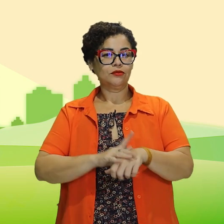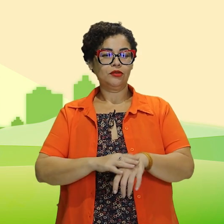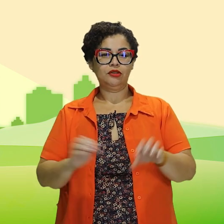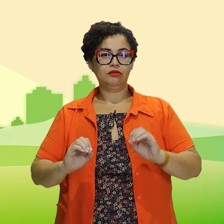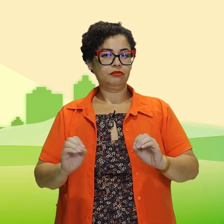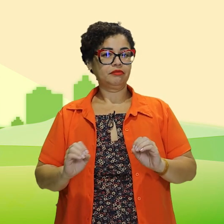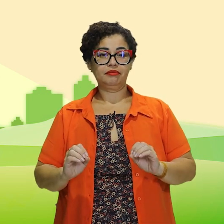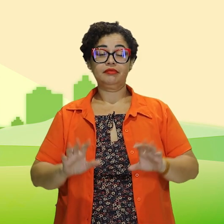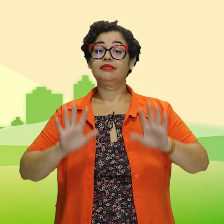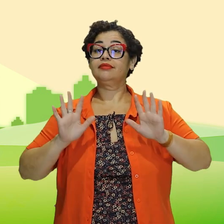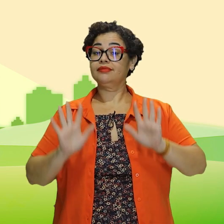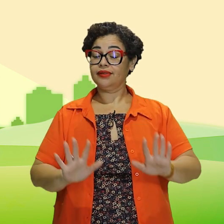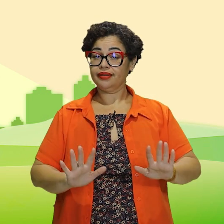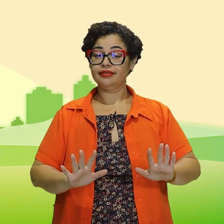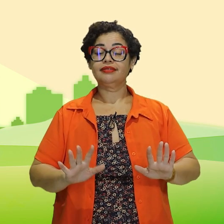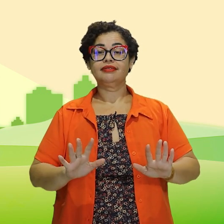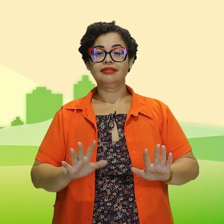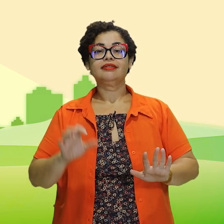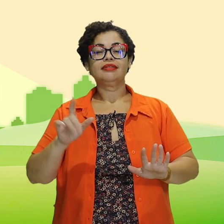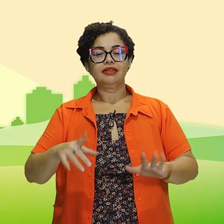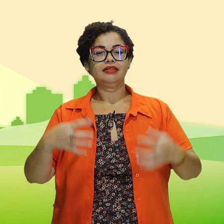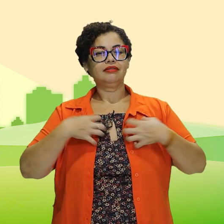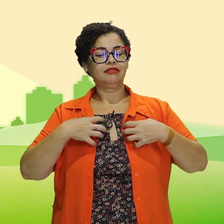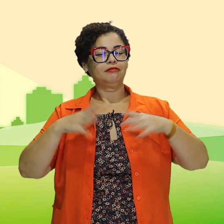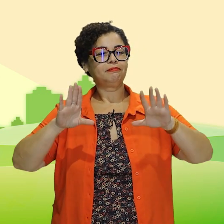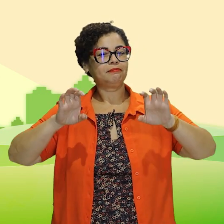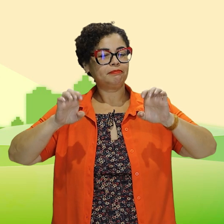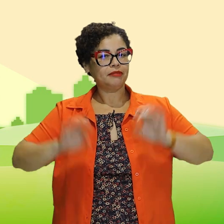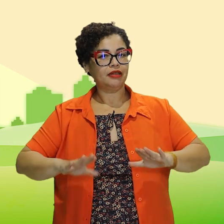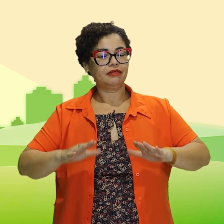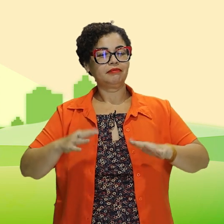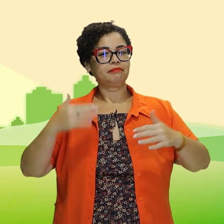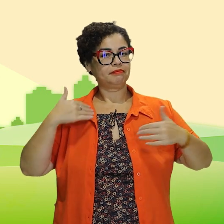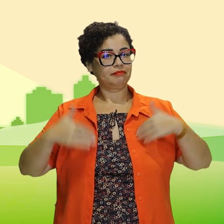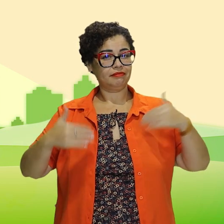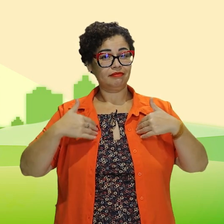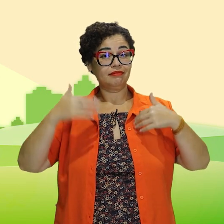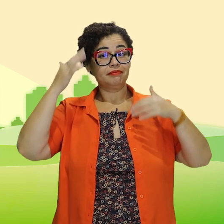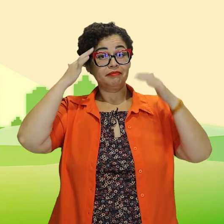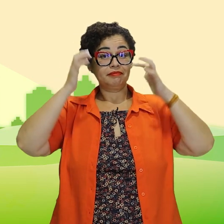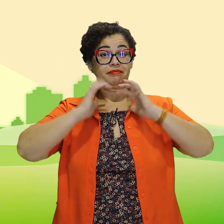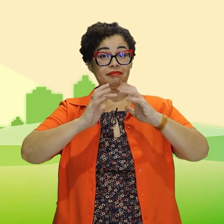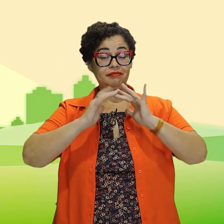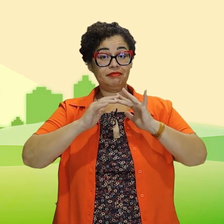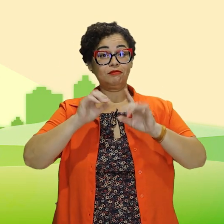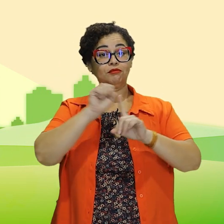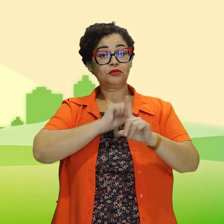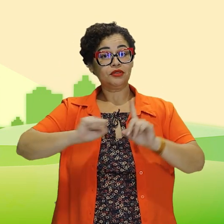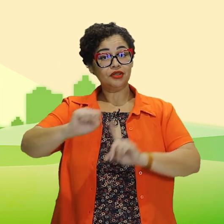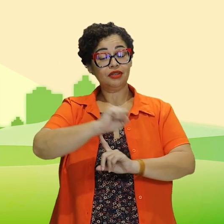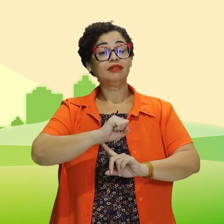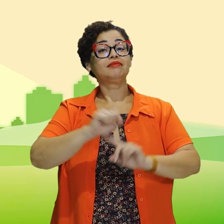ausência de doenças, mas um estado completo de bem-estar físico, mental